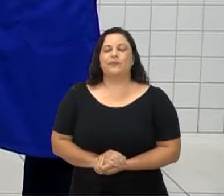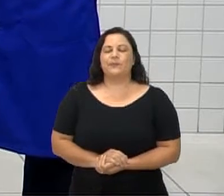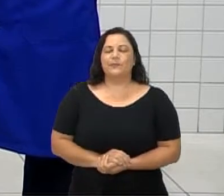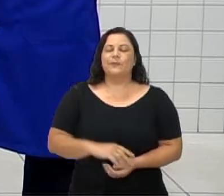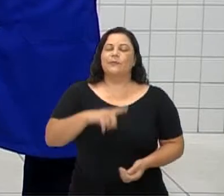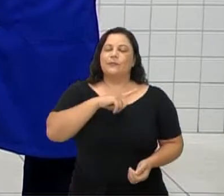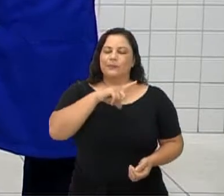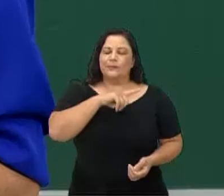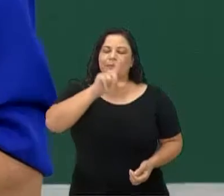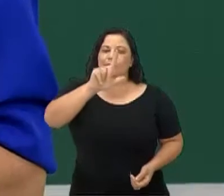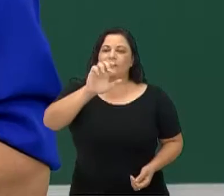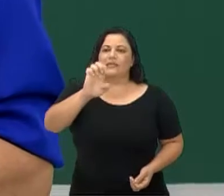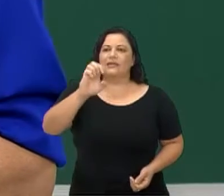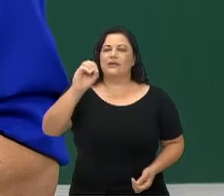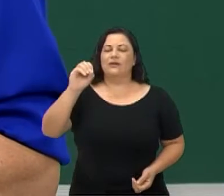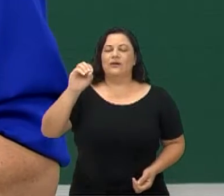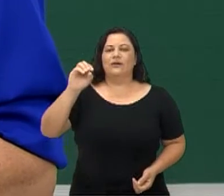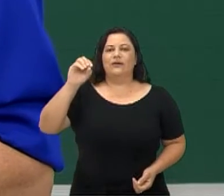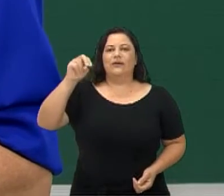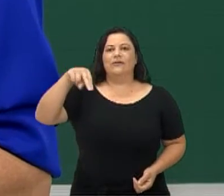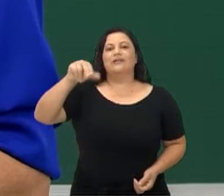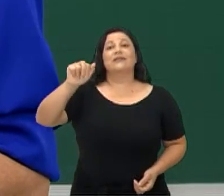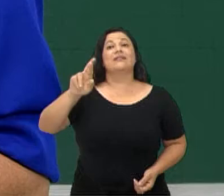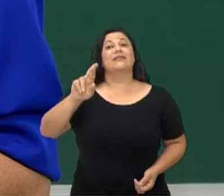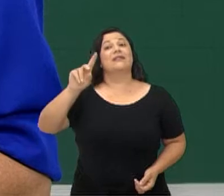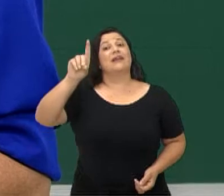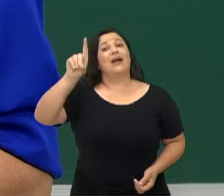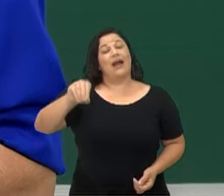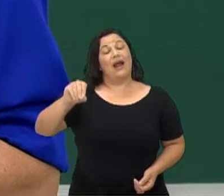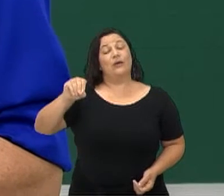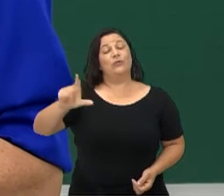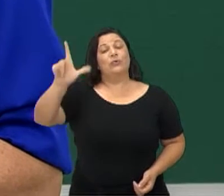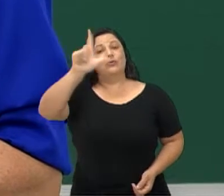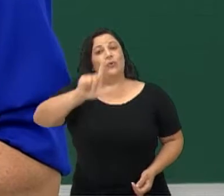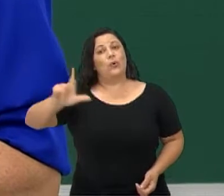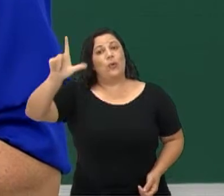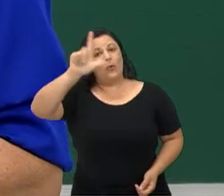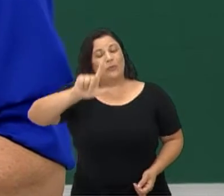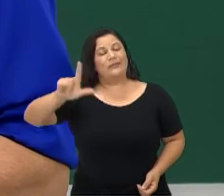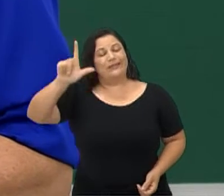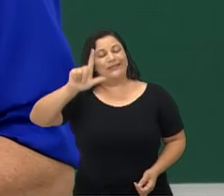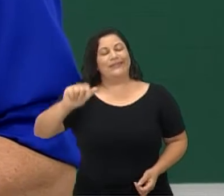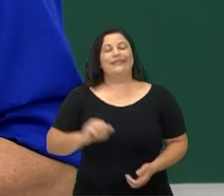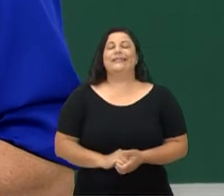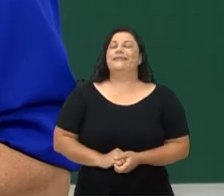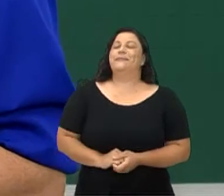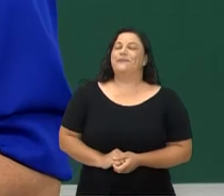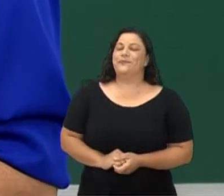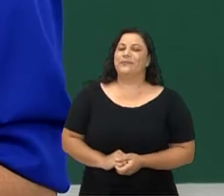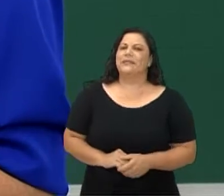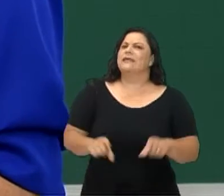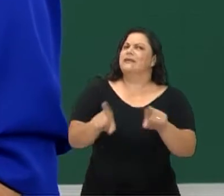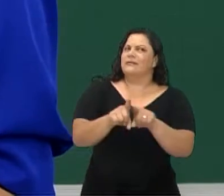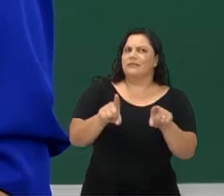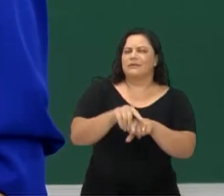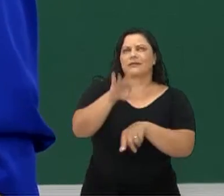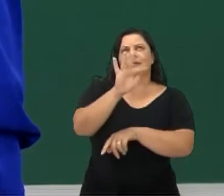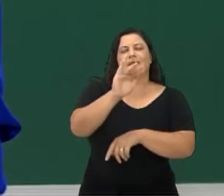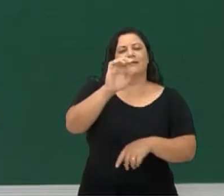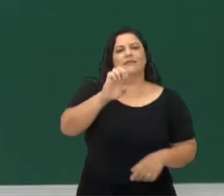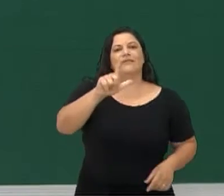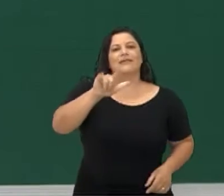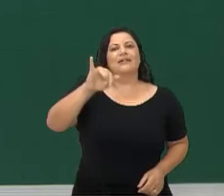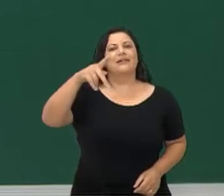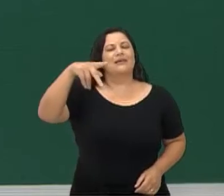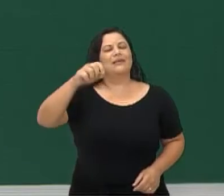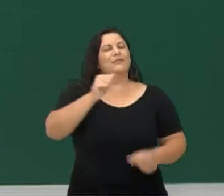que mora em Londrina, da escola Paulo Freire. E o Felipe Roça da Silva, manda